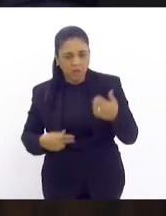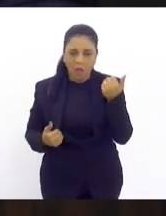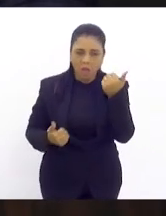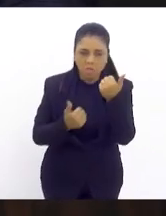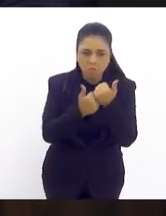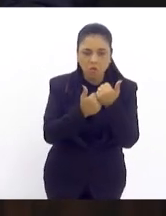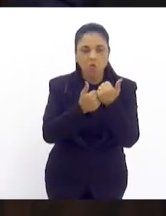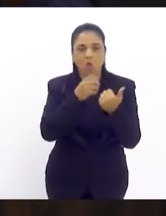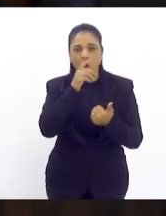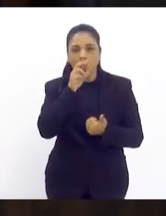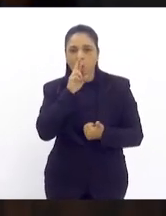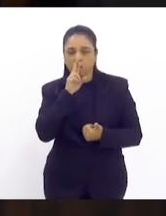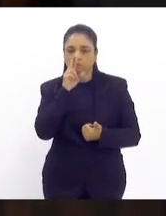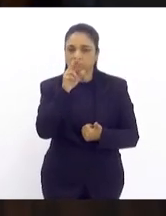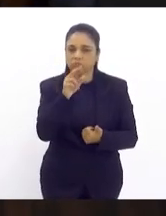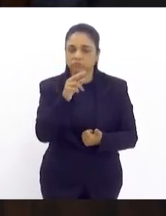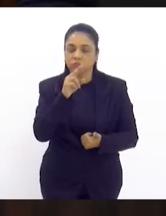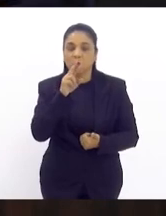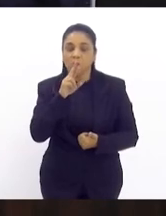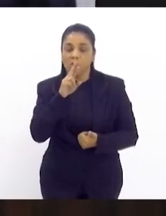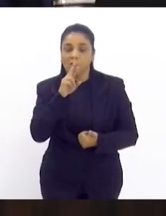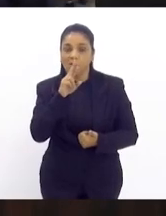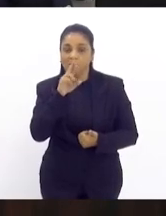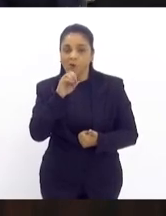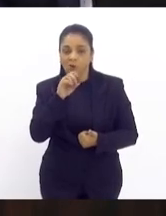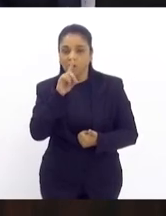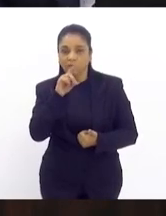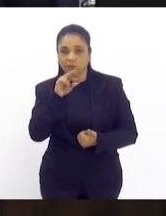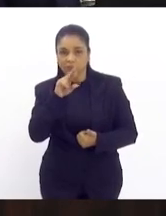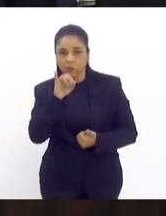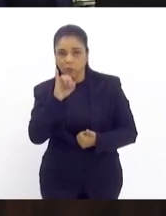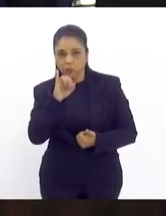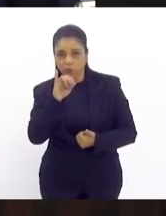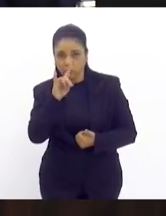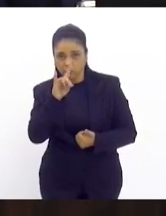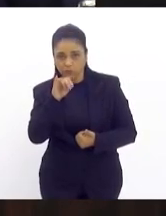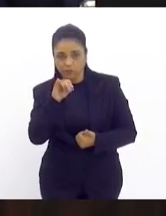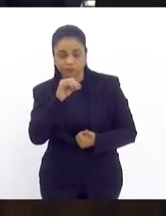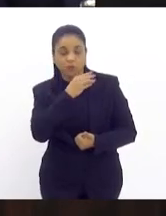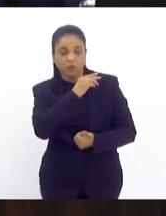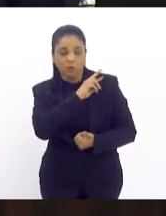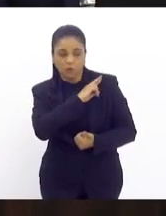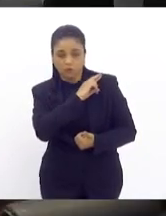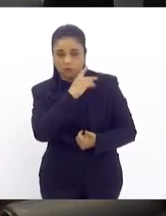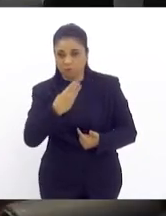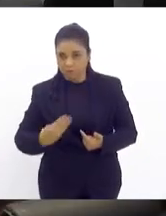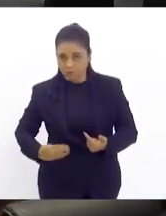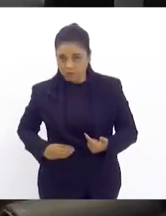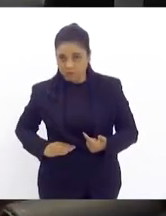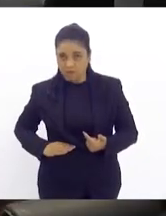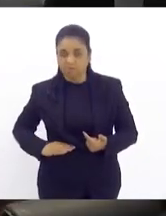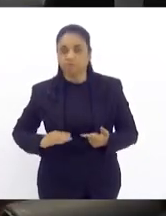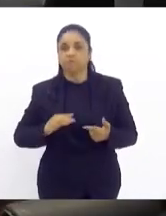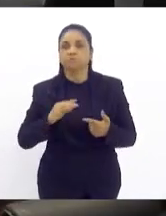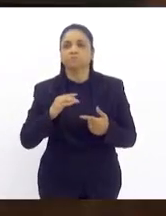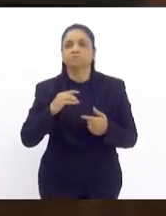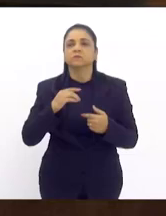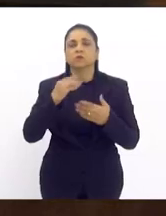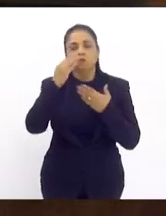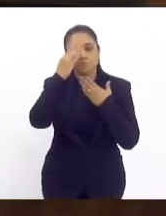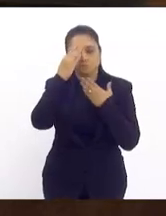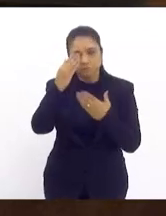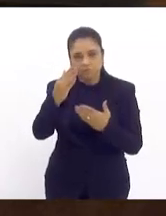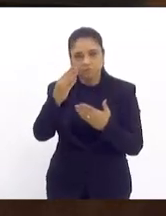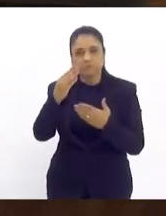Rodrigo Marcelá, está bom? Com a palavra aqui o nosso nobre deputado Carlos Miki. Obrigado, presidente Brazão.